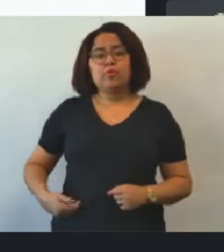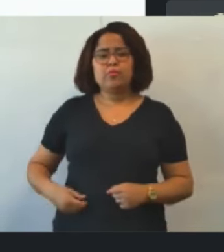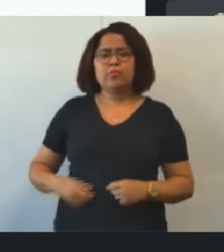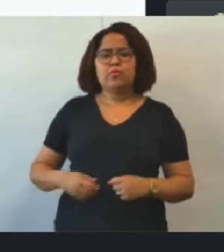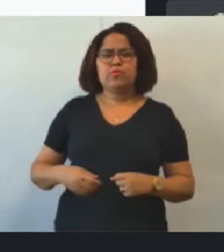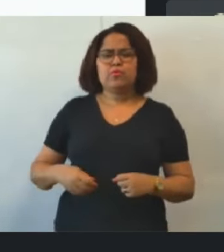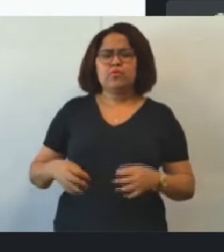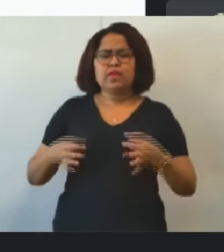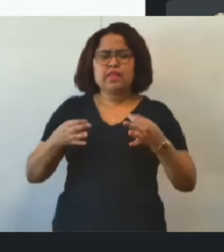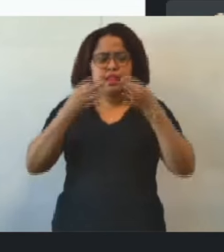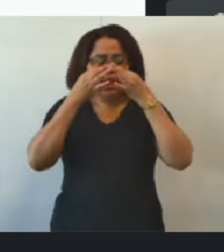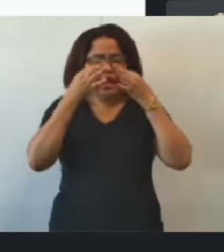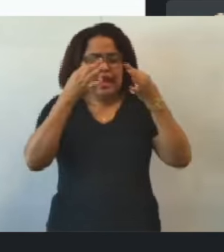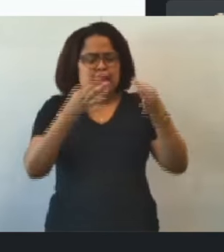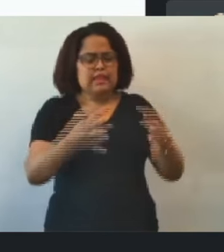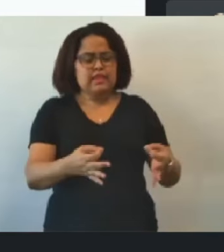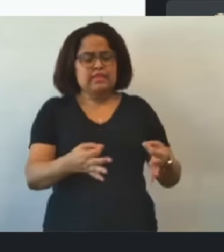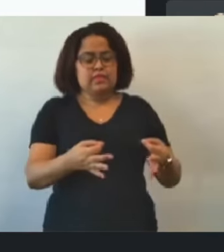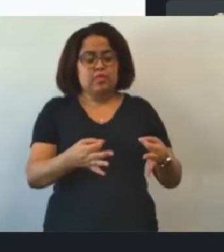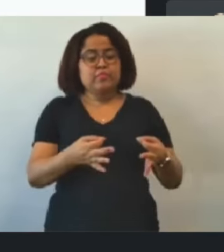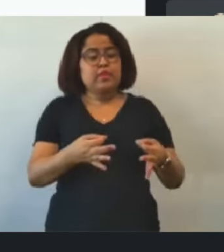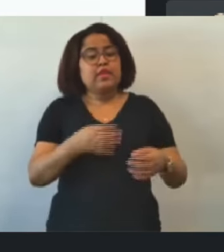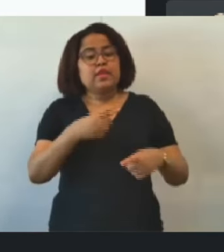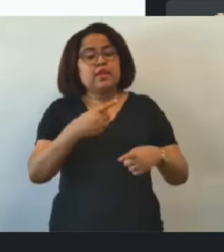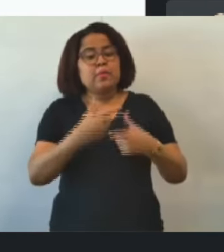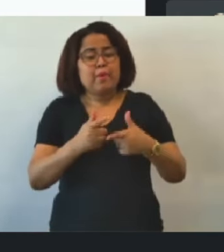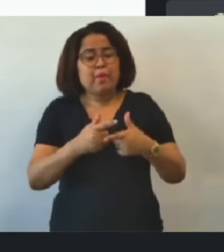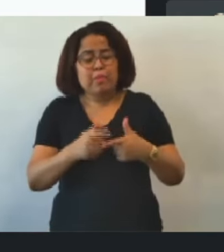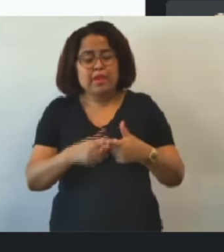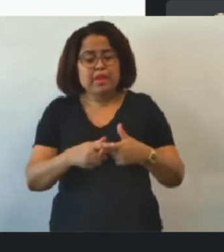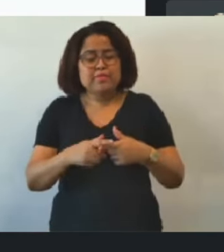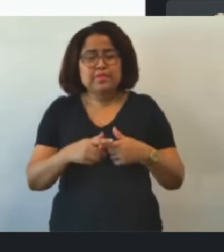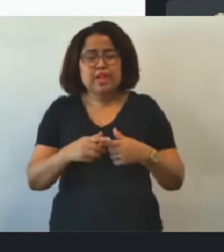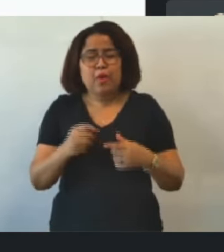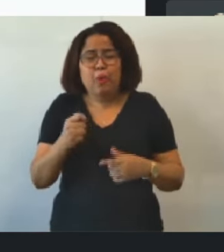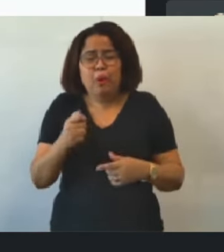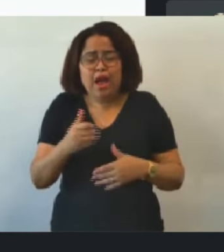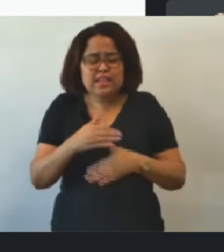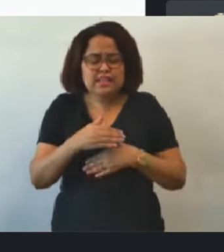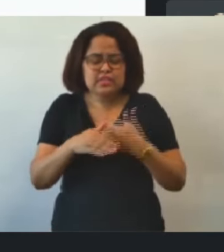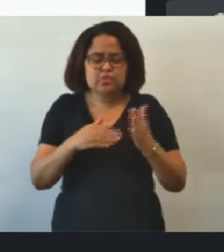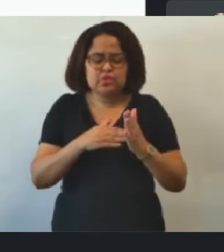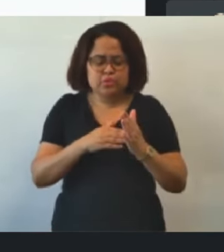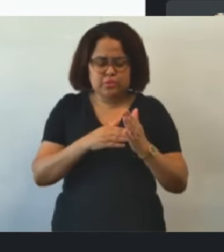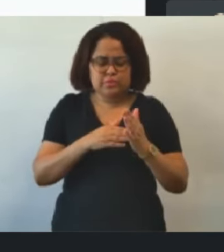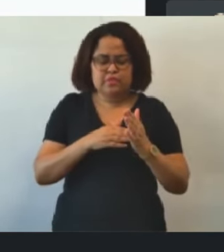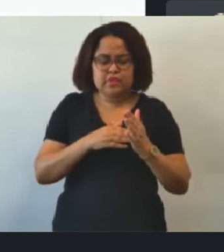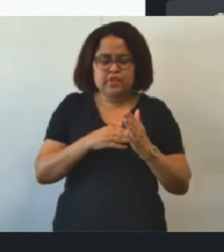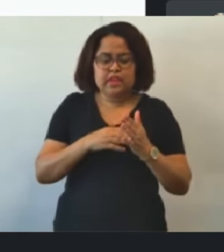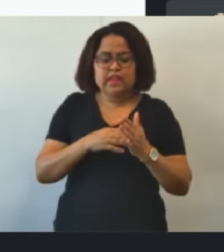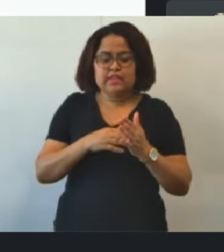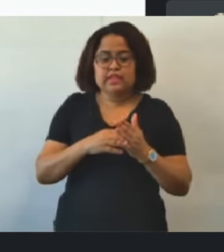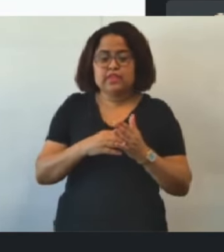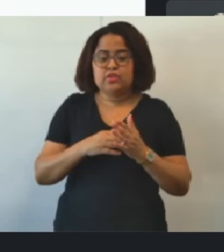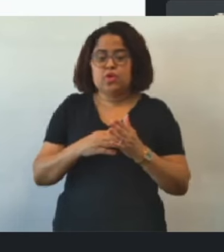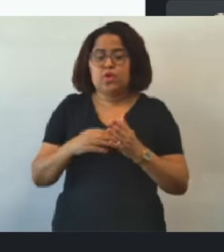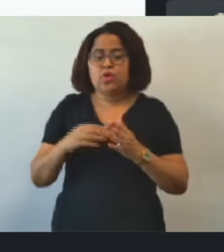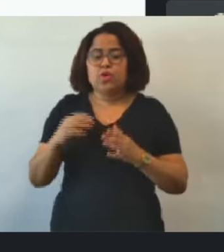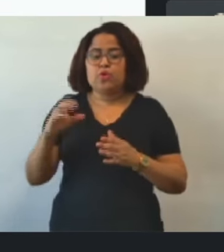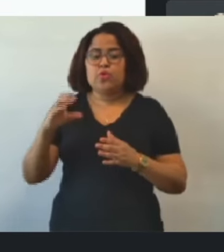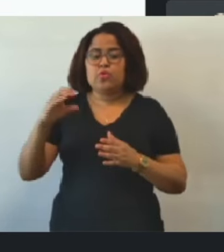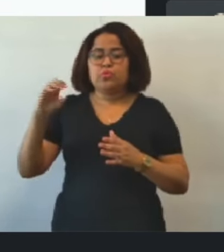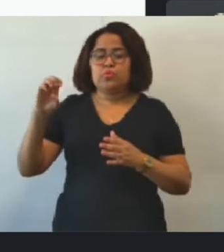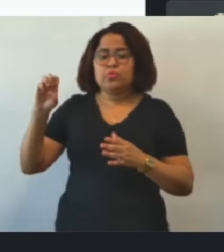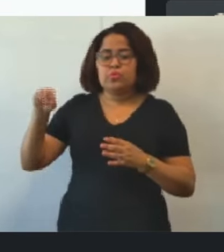detectamos problemas em quase todos, exceto o Centro-Sul e o plantão, que tem um prédio alugado com uma